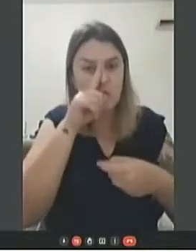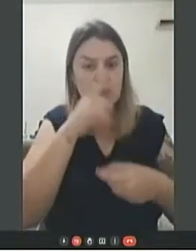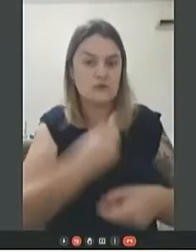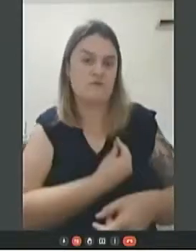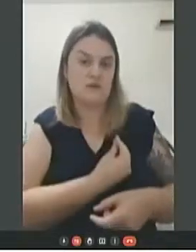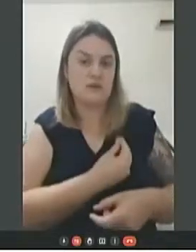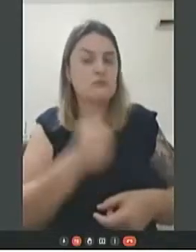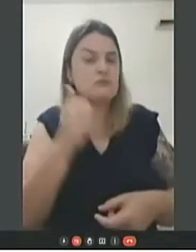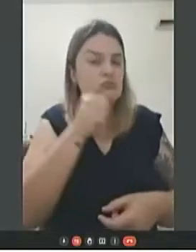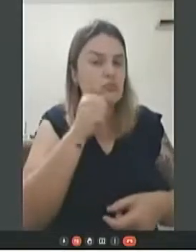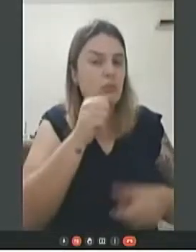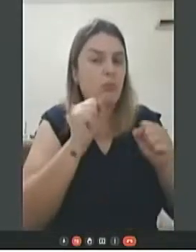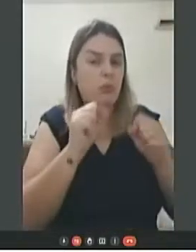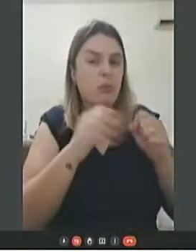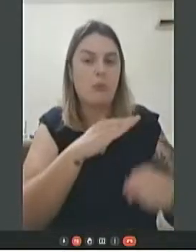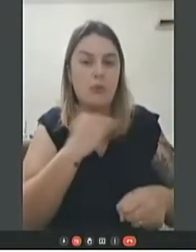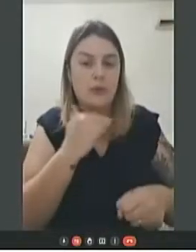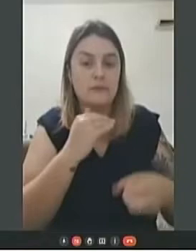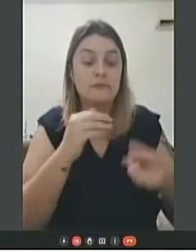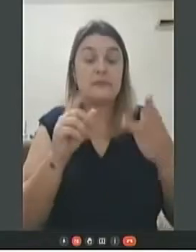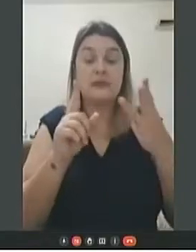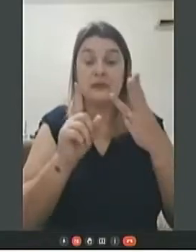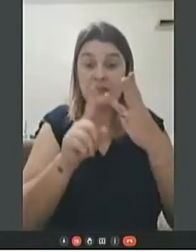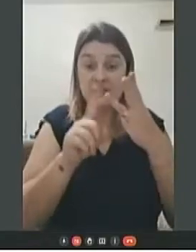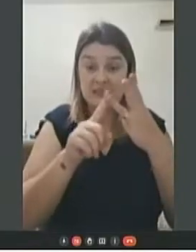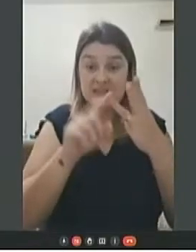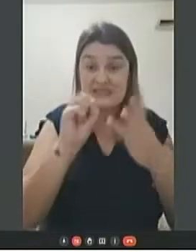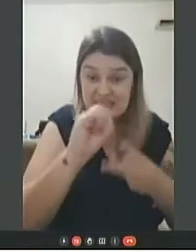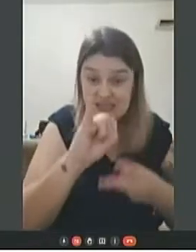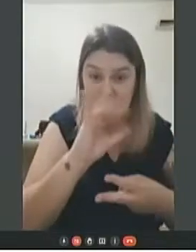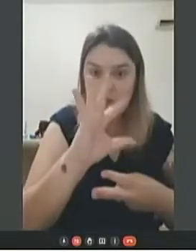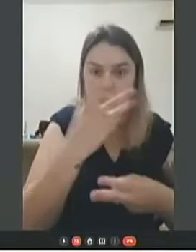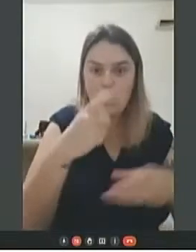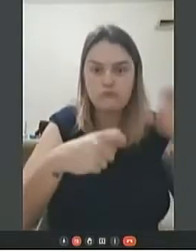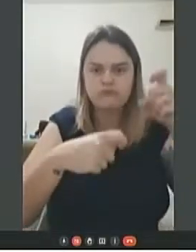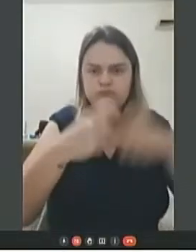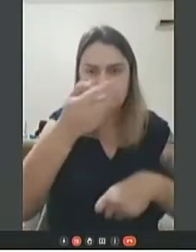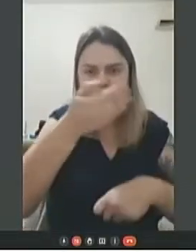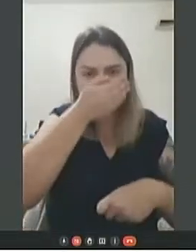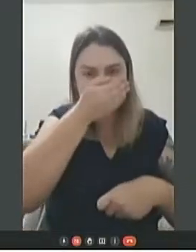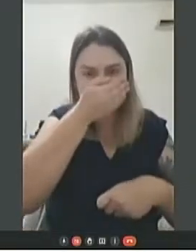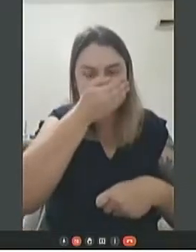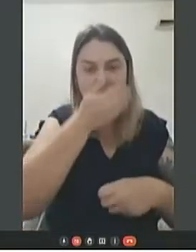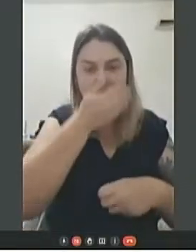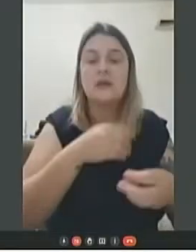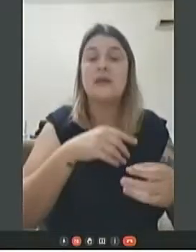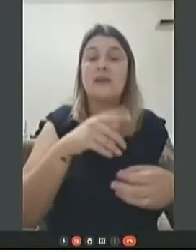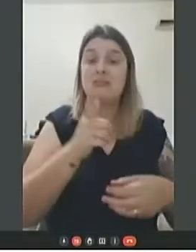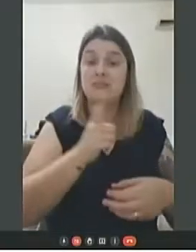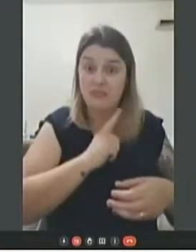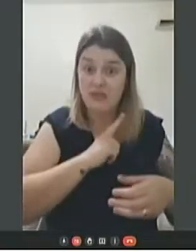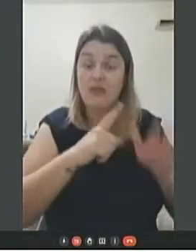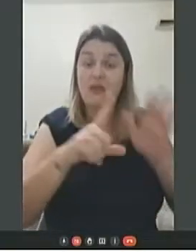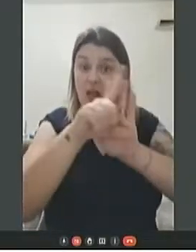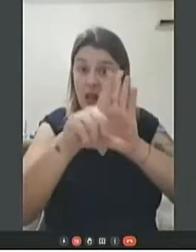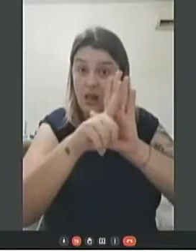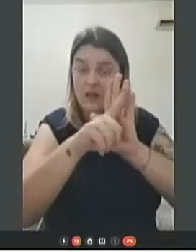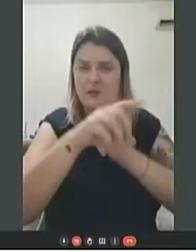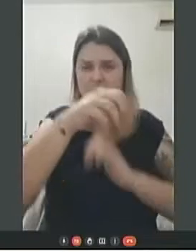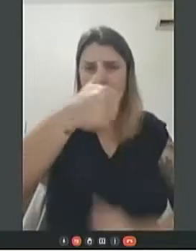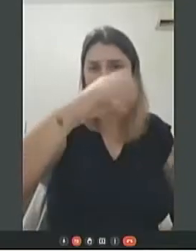mulher. E se essa gravidez é decorrente de estupro. O aborto legal existe desde 1940.